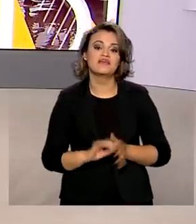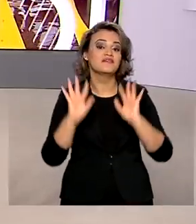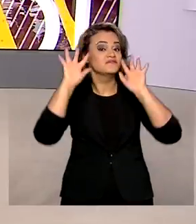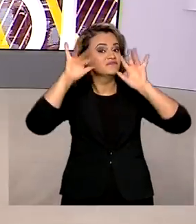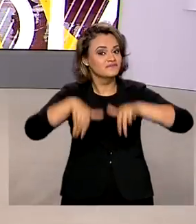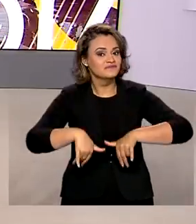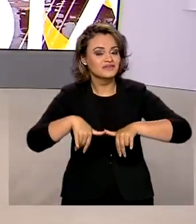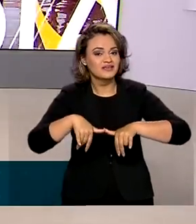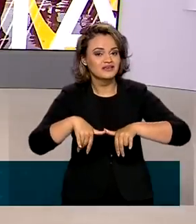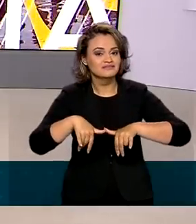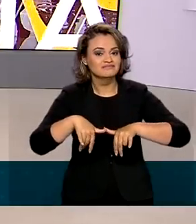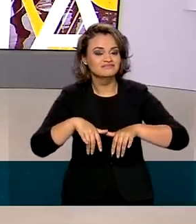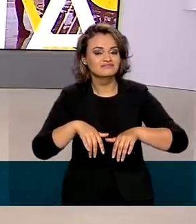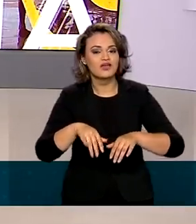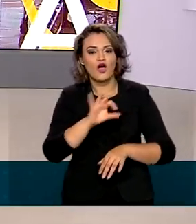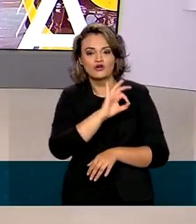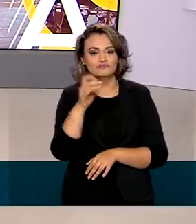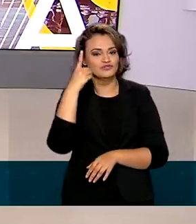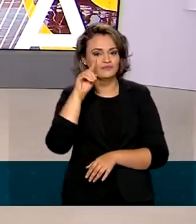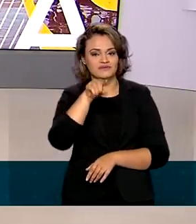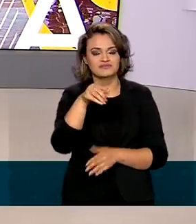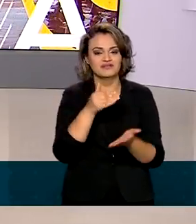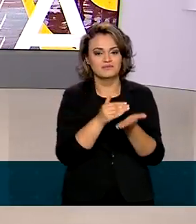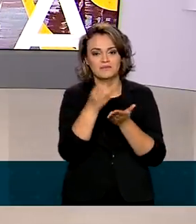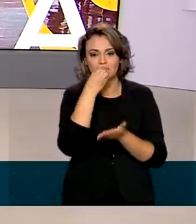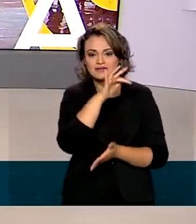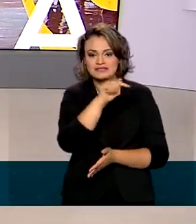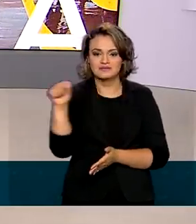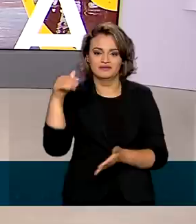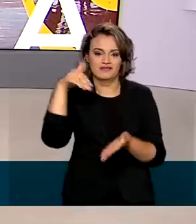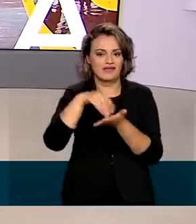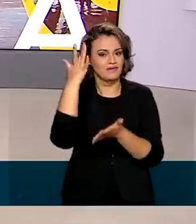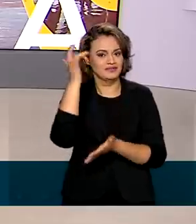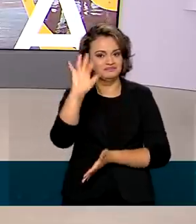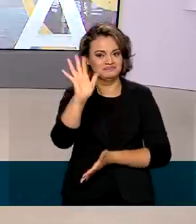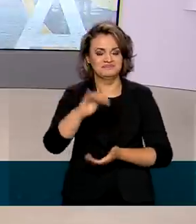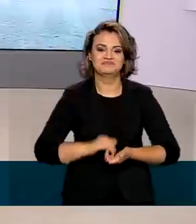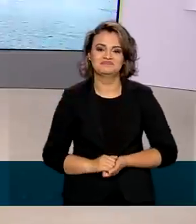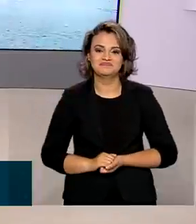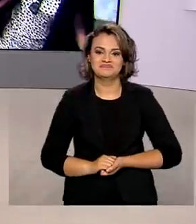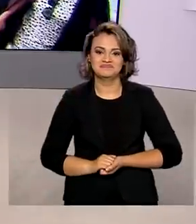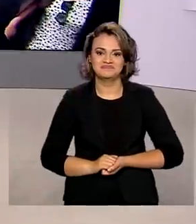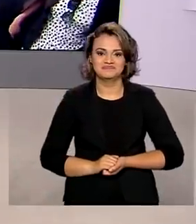E o Brasil em Dia fica por aqui. Ótimo dia, ótimo início de semana para você. E até amanhã. Tchau, tchau.